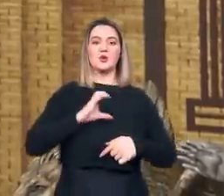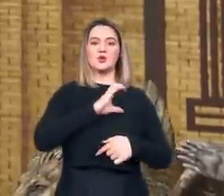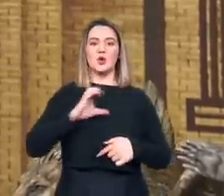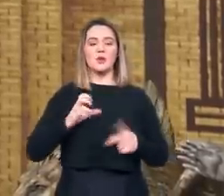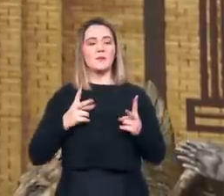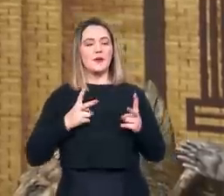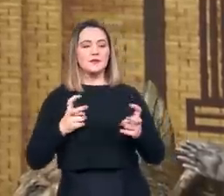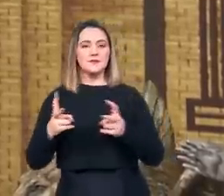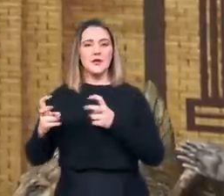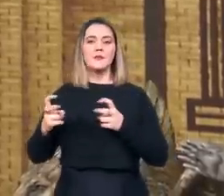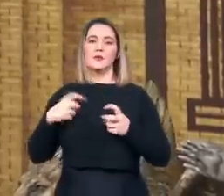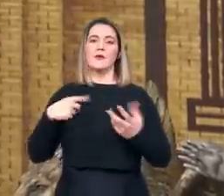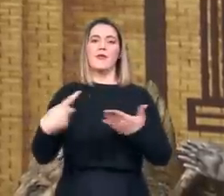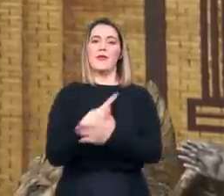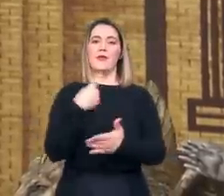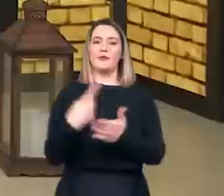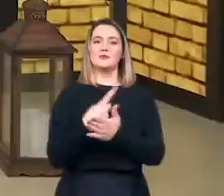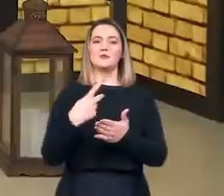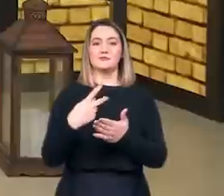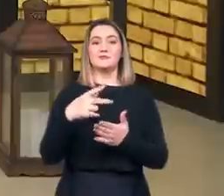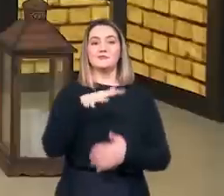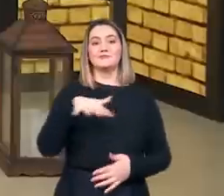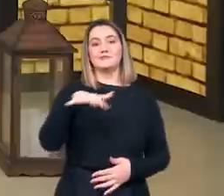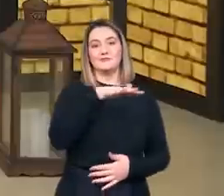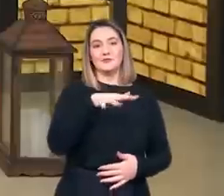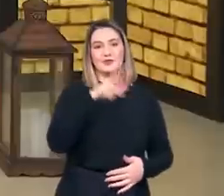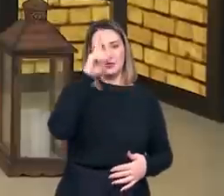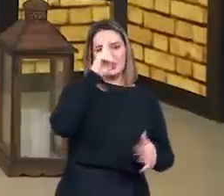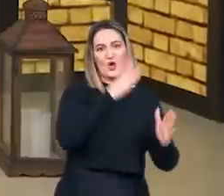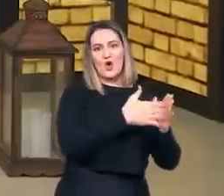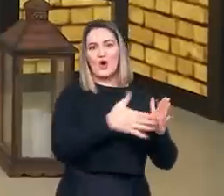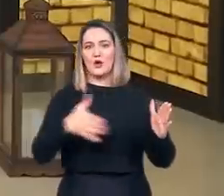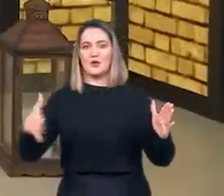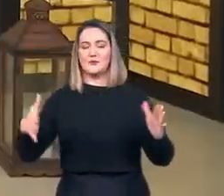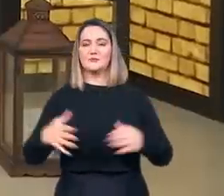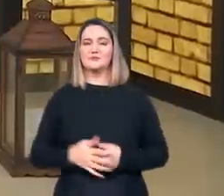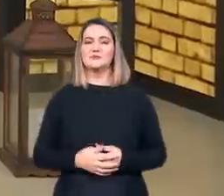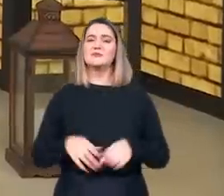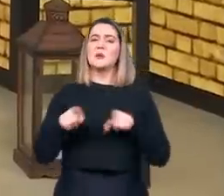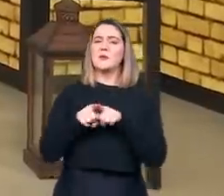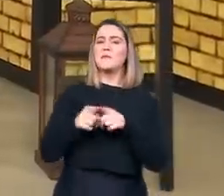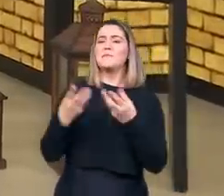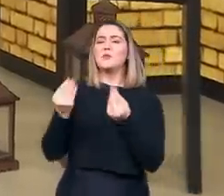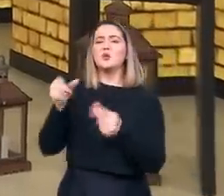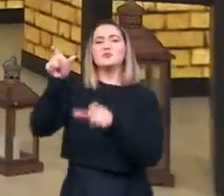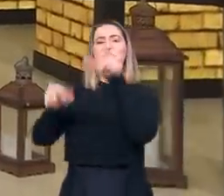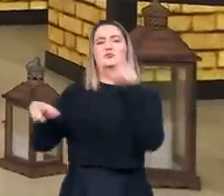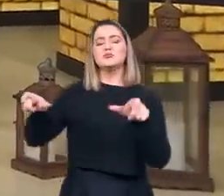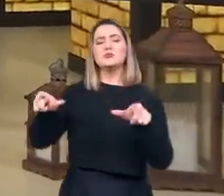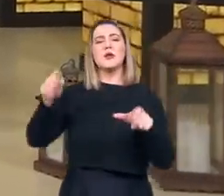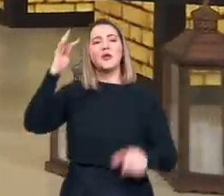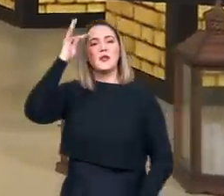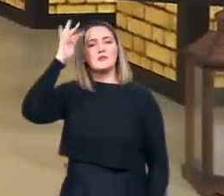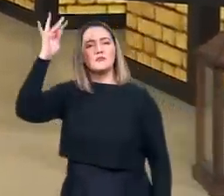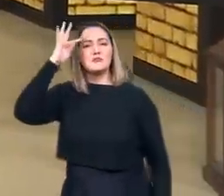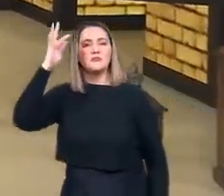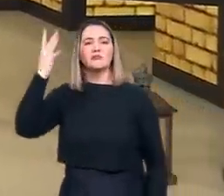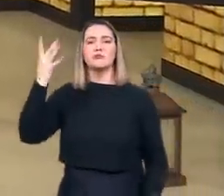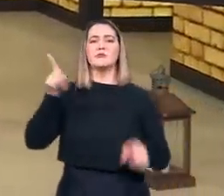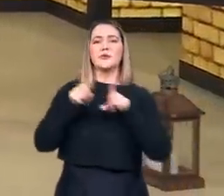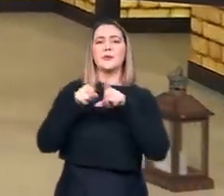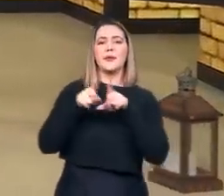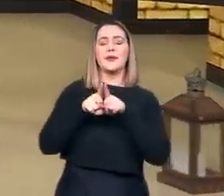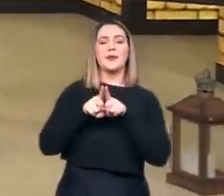membros dela, em nome de Deus. Como eu mostrei com várias citações de teólogos, pensadores, Isto não